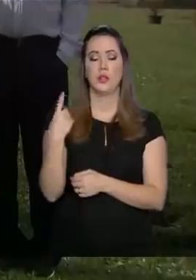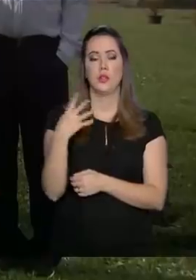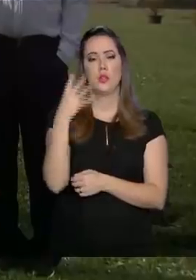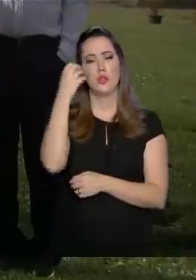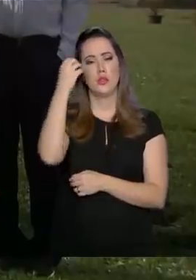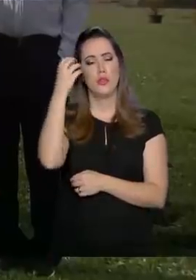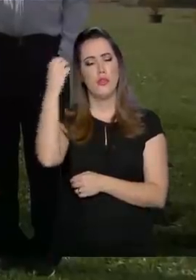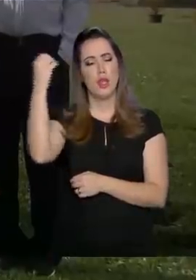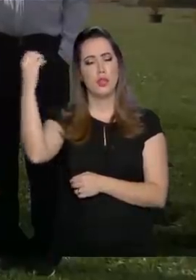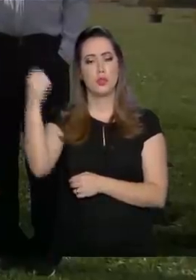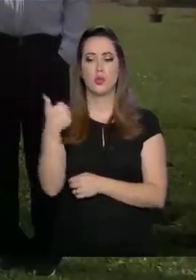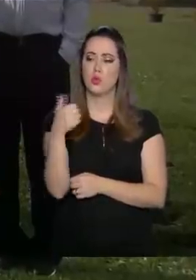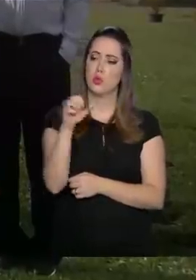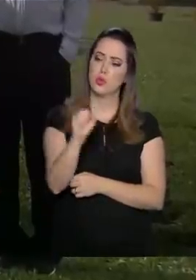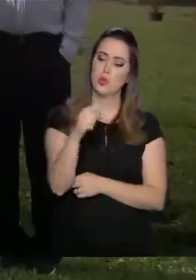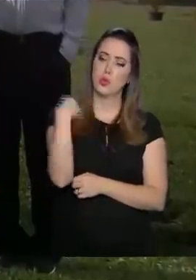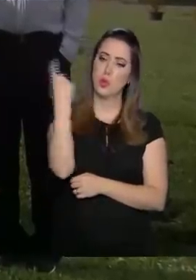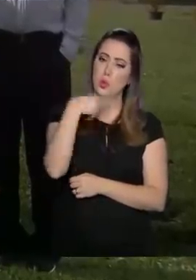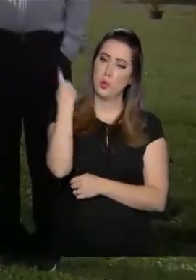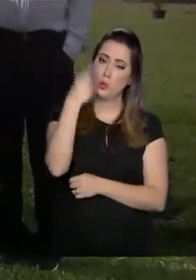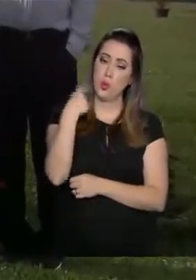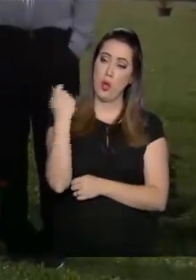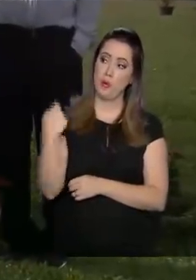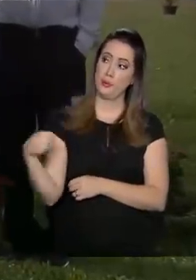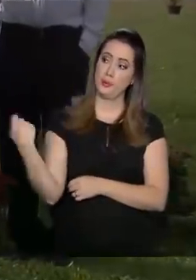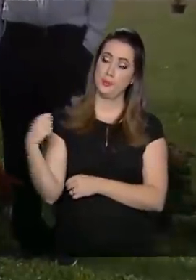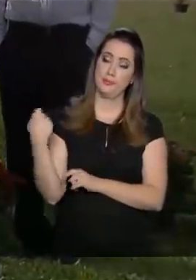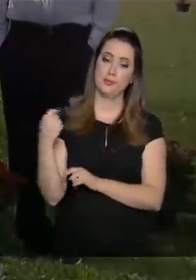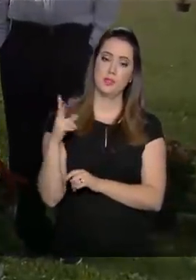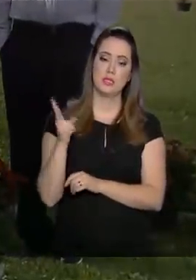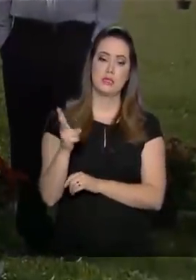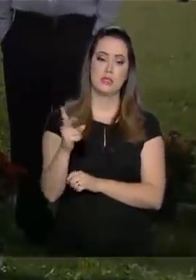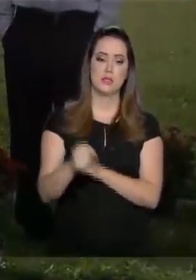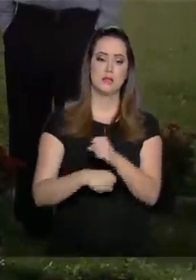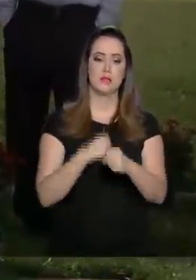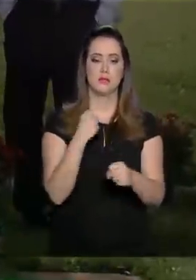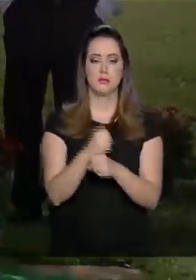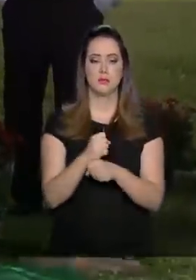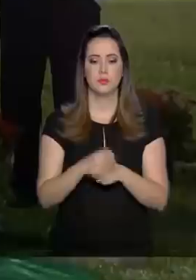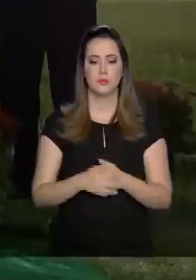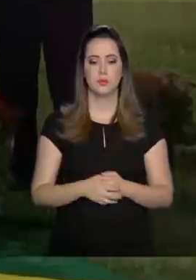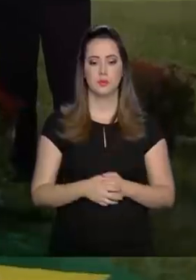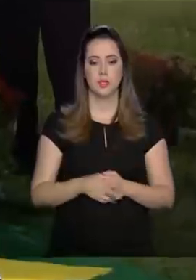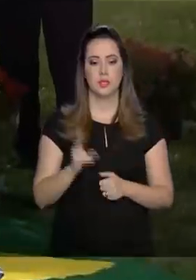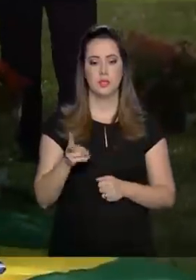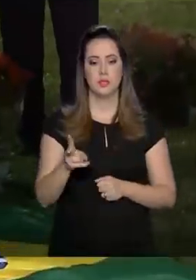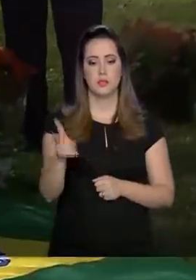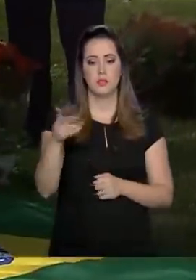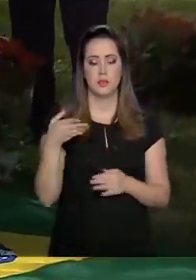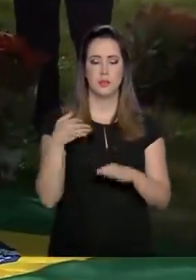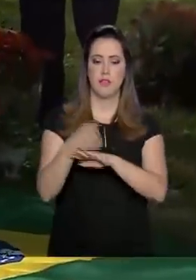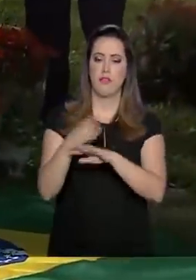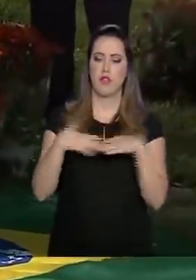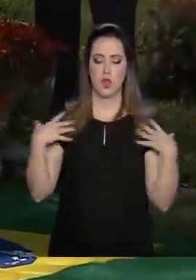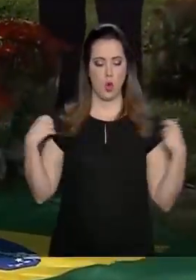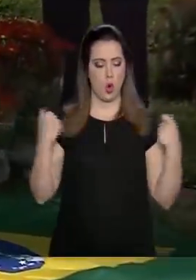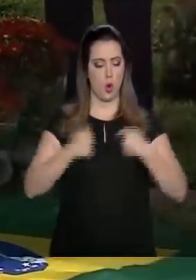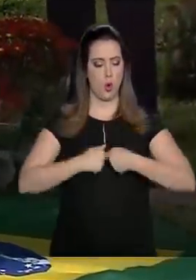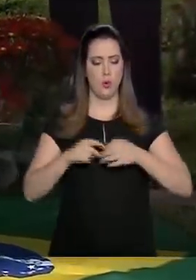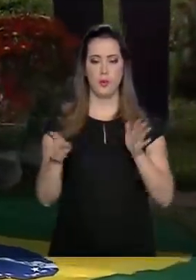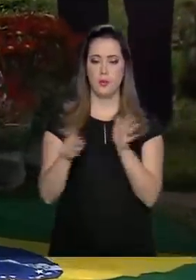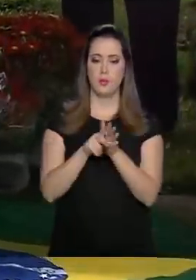cidade de Capão da Canoa, no Rio Grande do Sul, como faz todos os anos. Ele vem sempre aí de macacão,